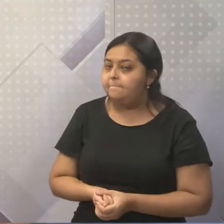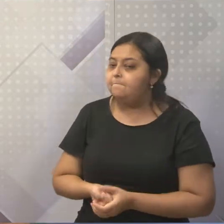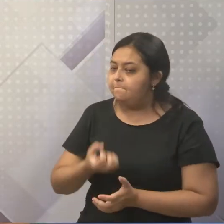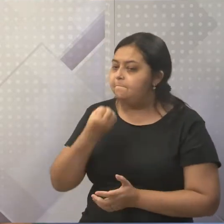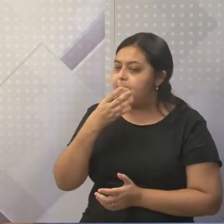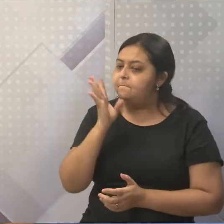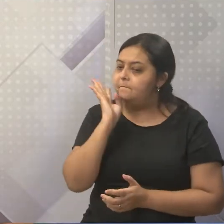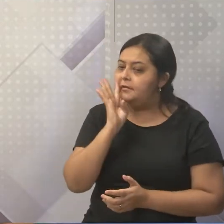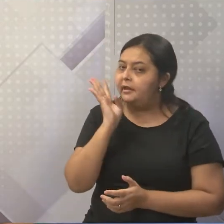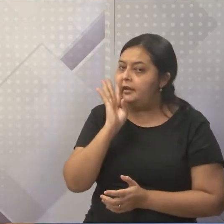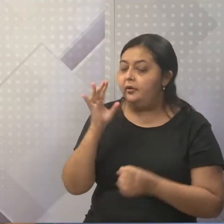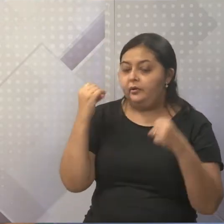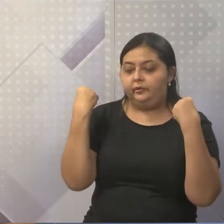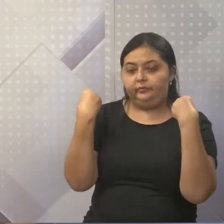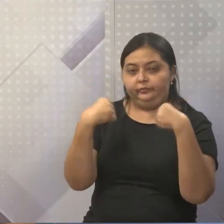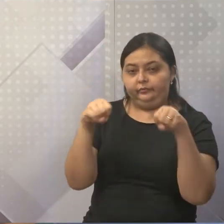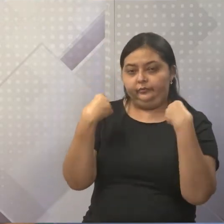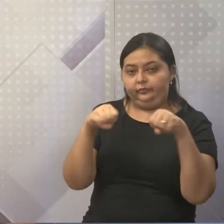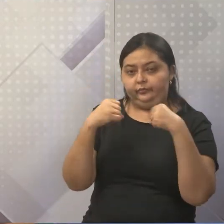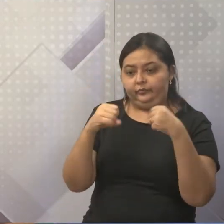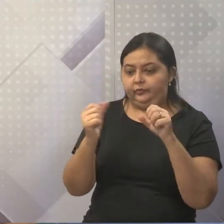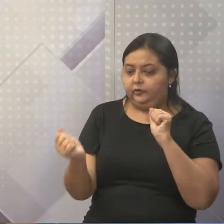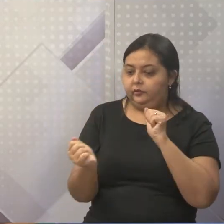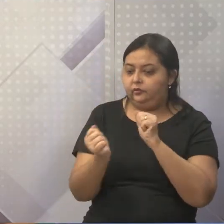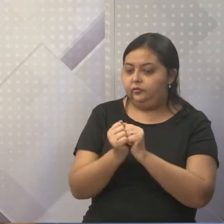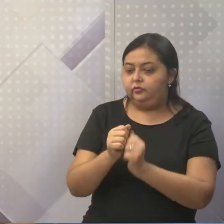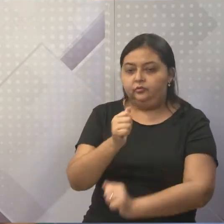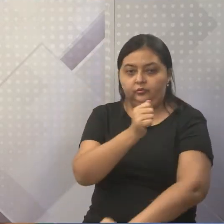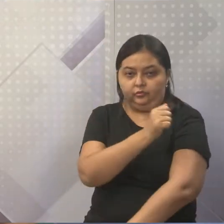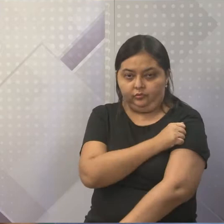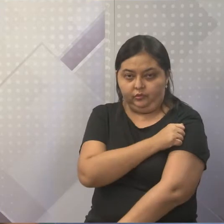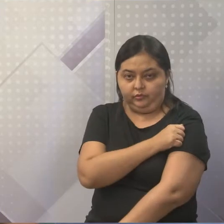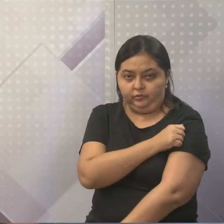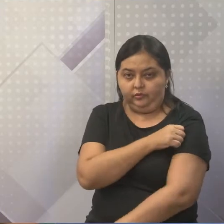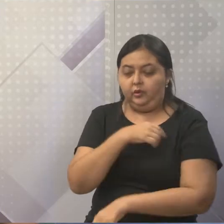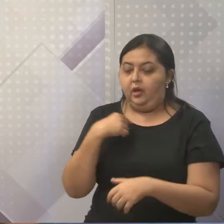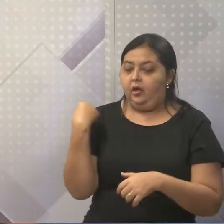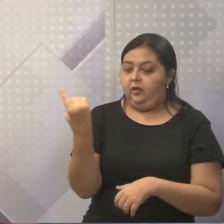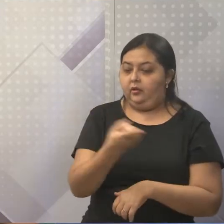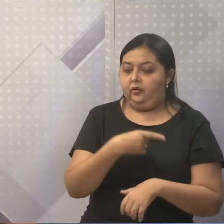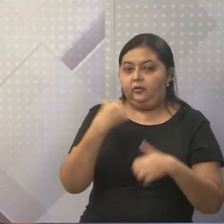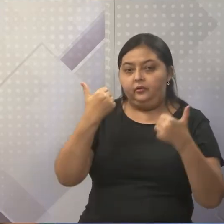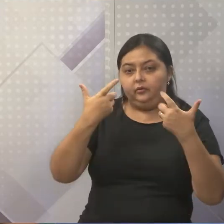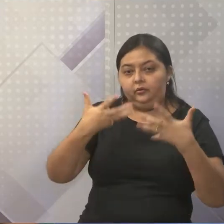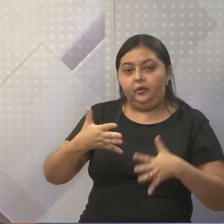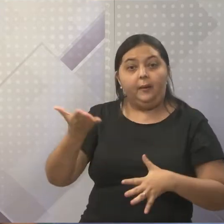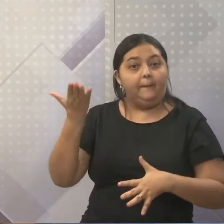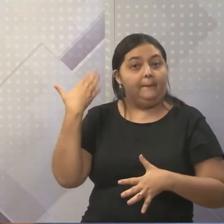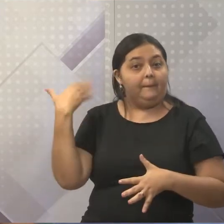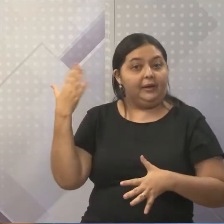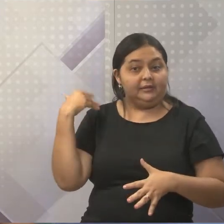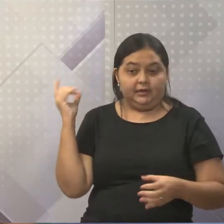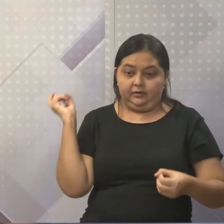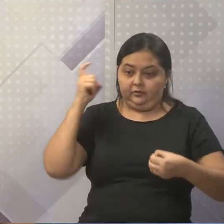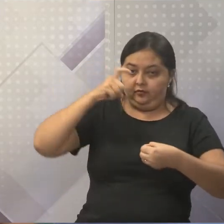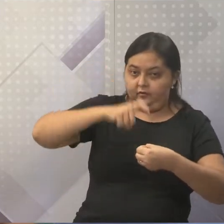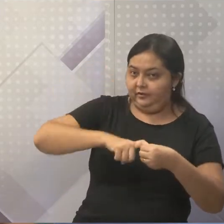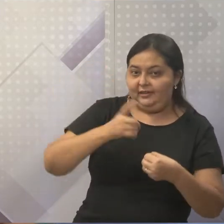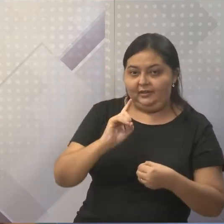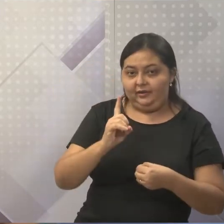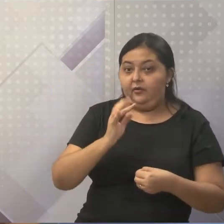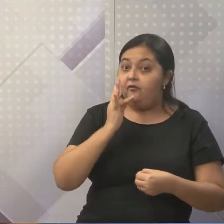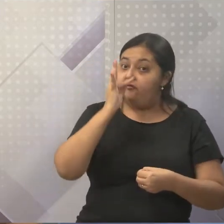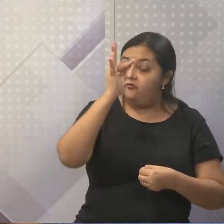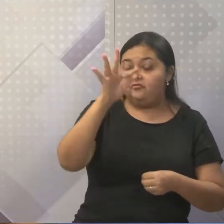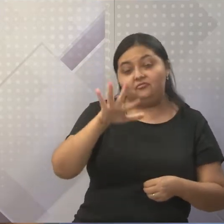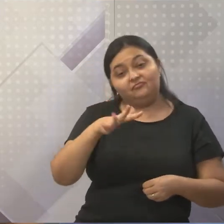estamos diante dos nossos atletas, alunos, enfim, nós falamos o seguinte, olha, o passado não volta, o futuro